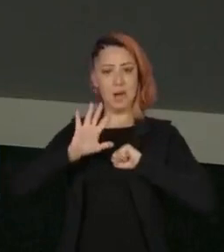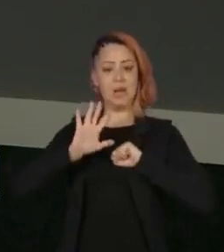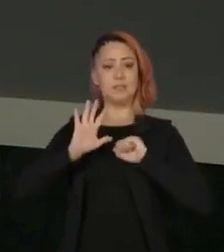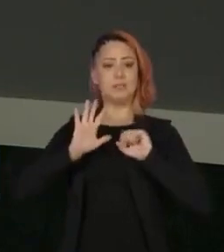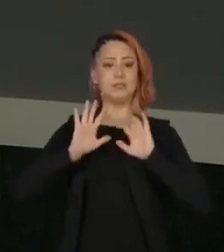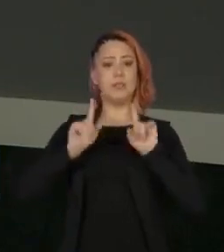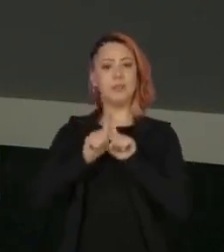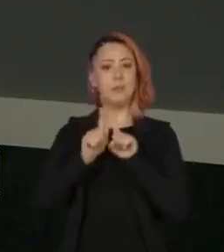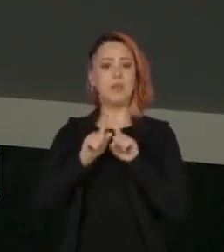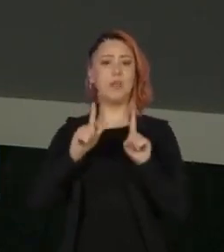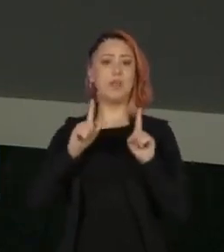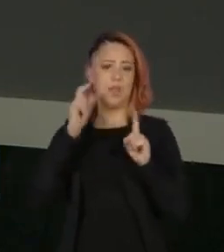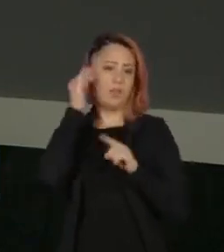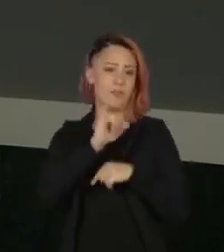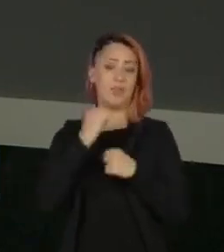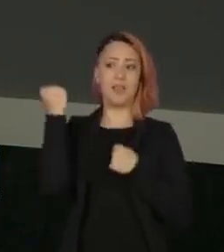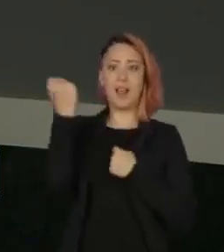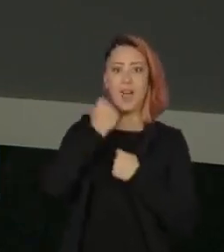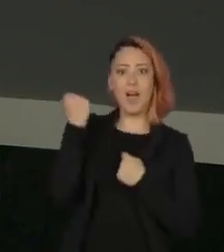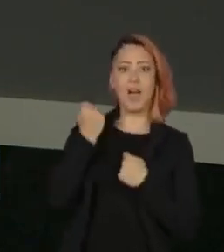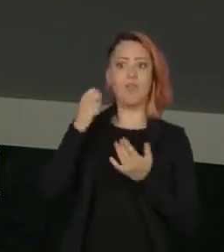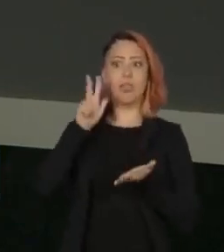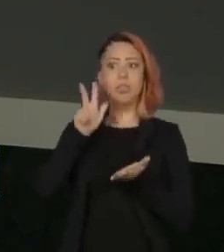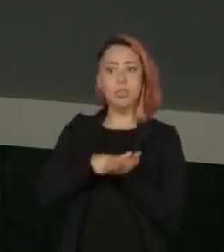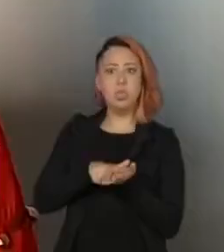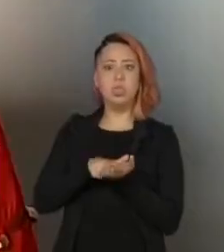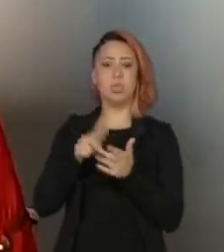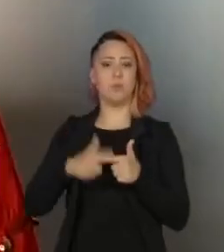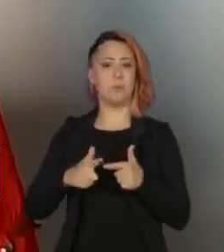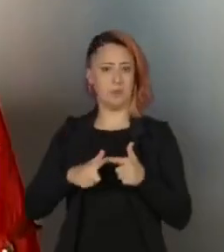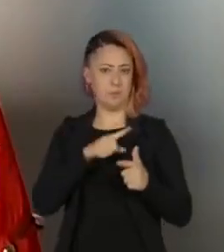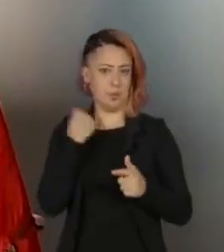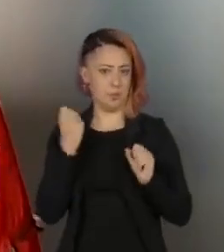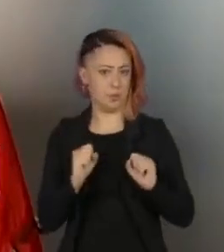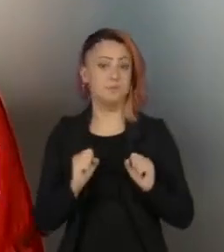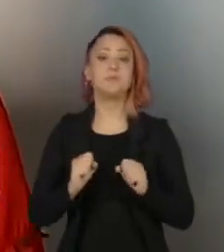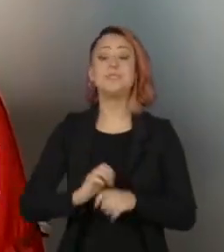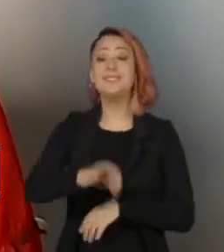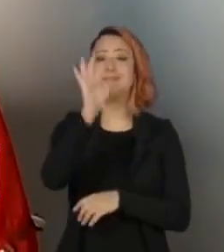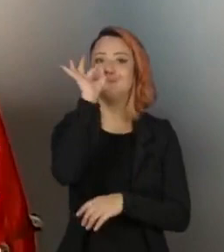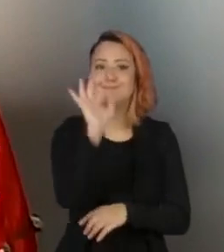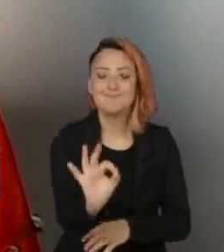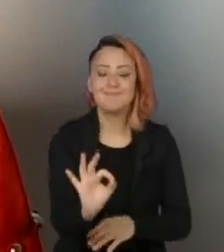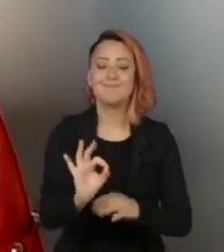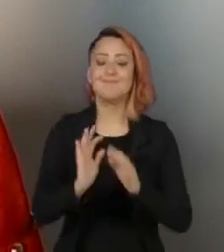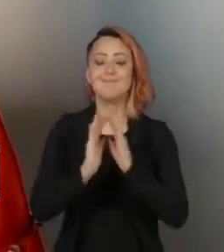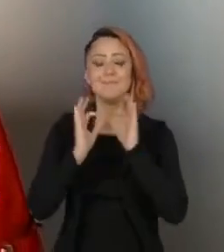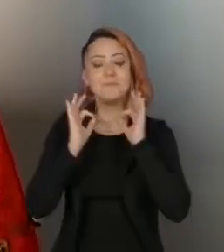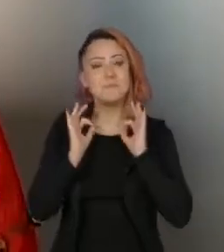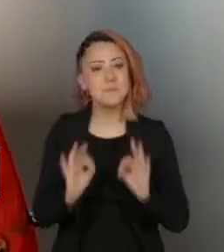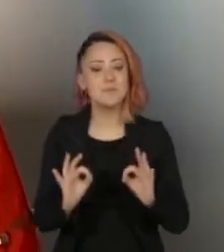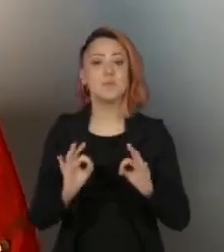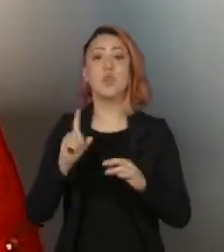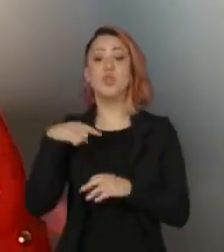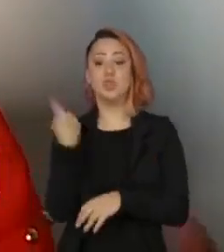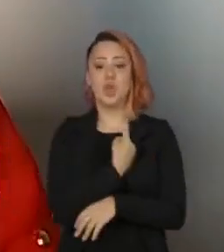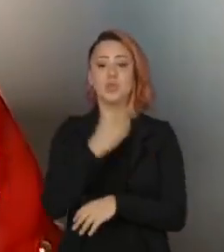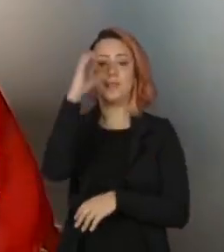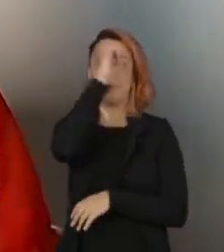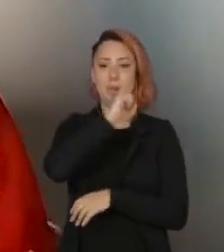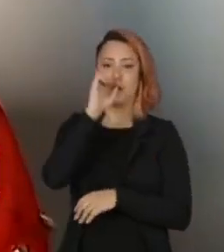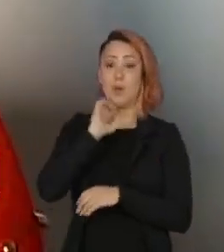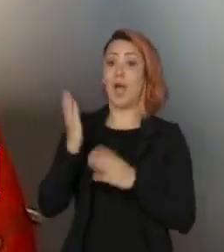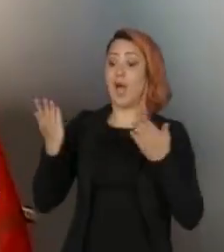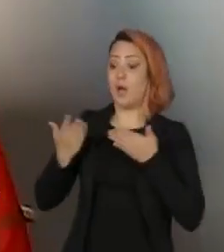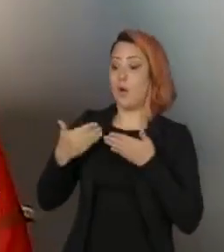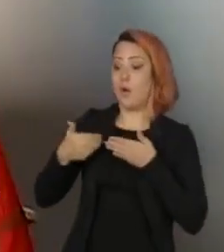casos graves e gravíssimos que podem levar à morte? É exatamente isso. A gente aprendeu nesses dois, a gente tem